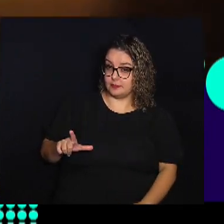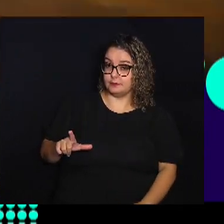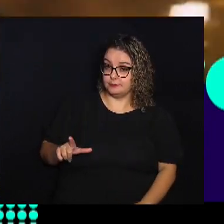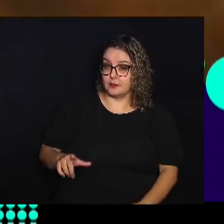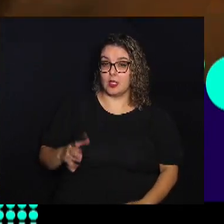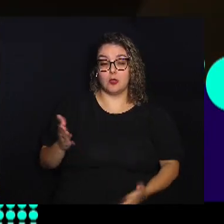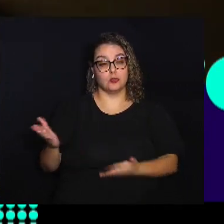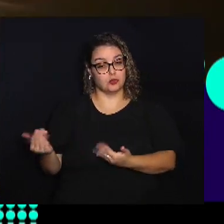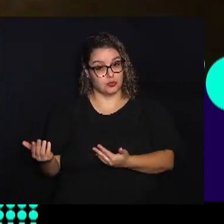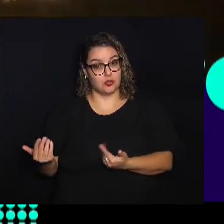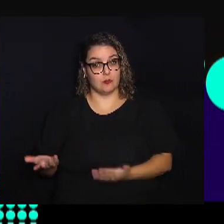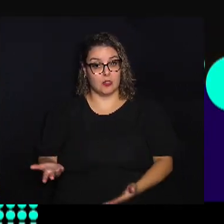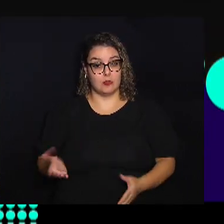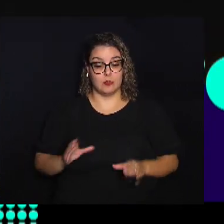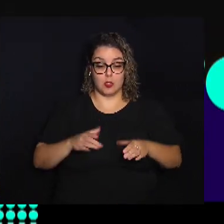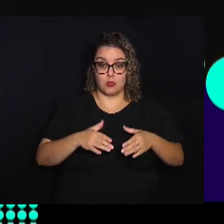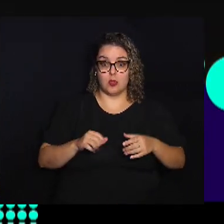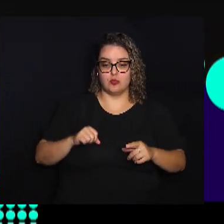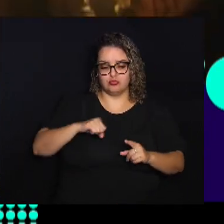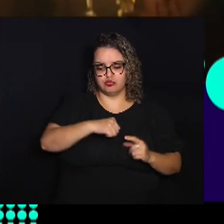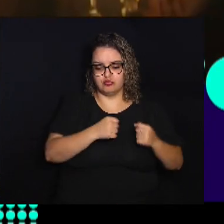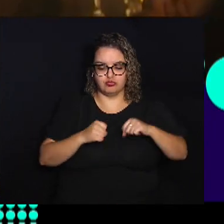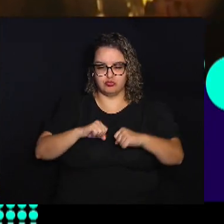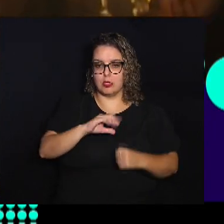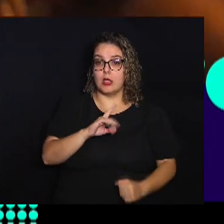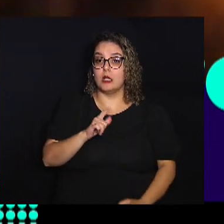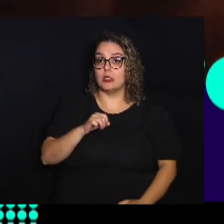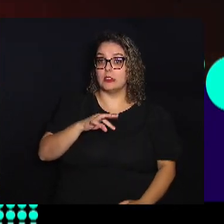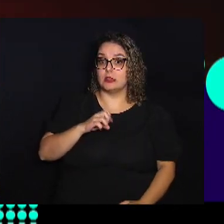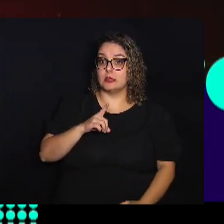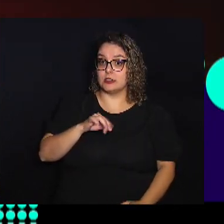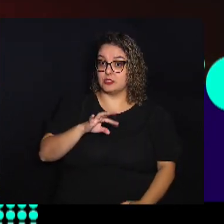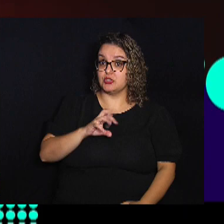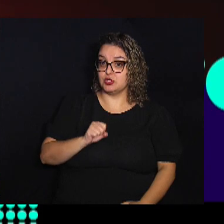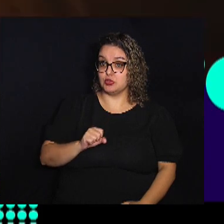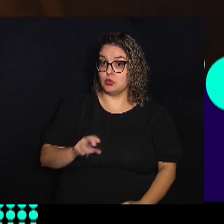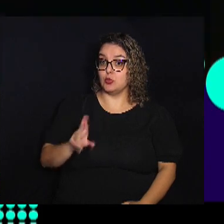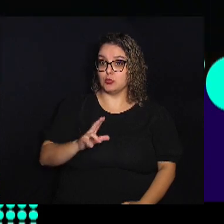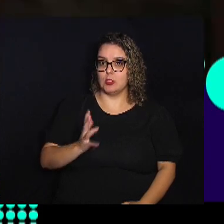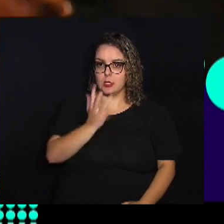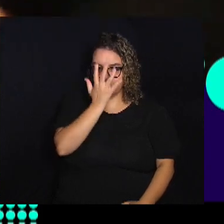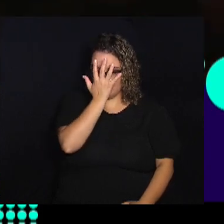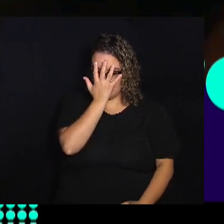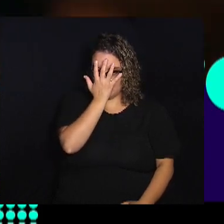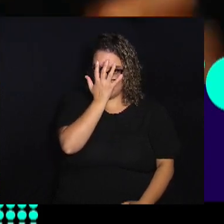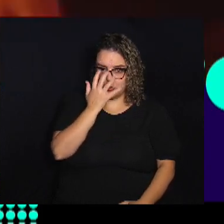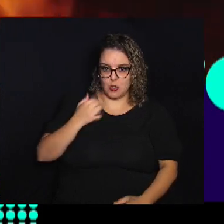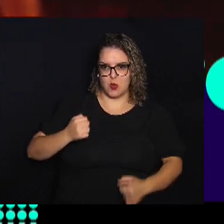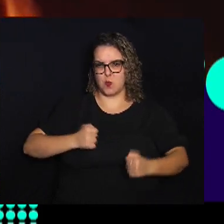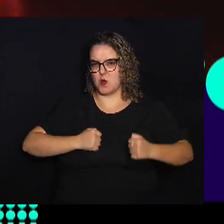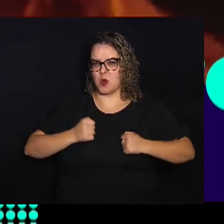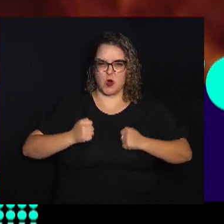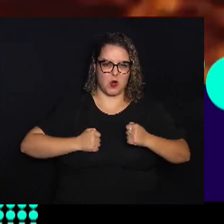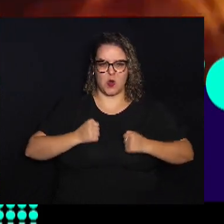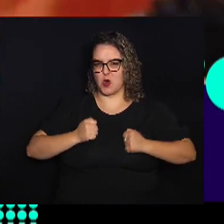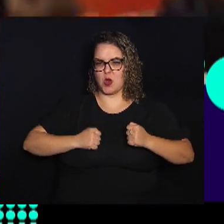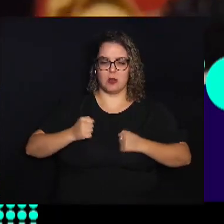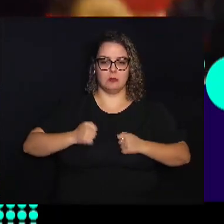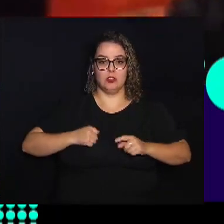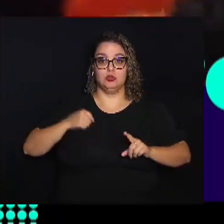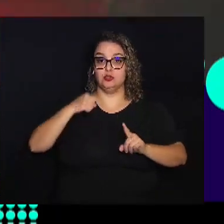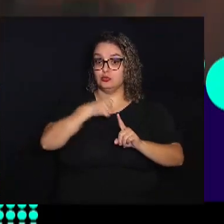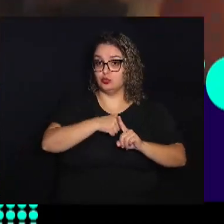Que ganha vida Em um clube De luta Clandestino Onde Usando uma máscara De gorila É brutalmente Espancado